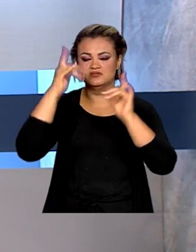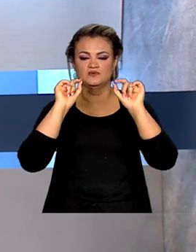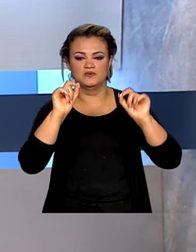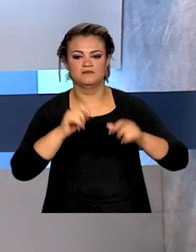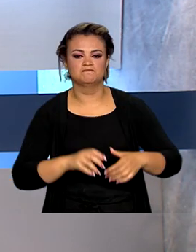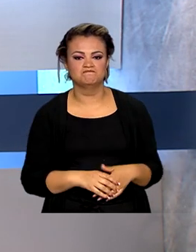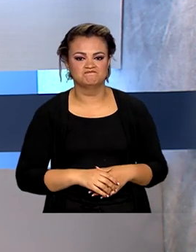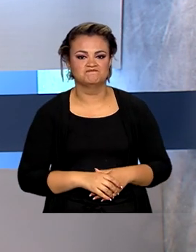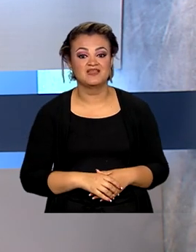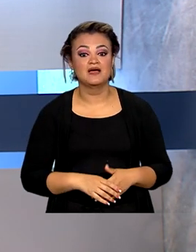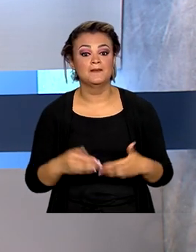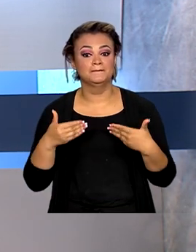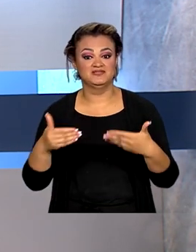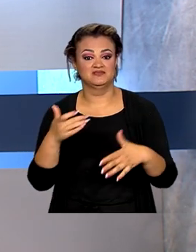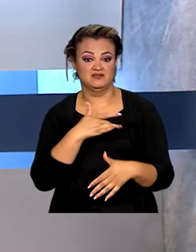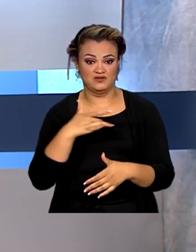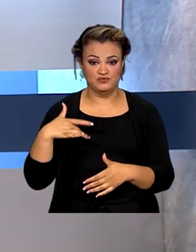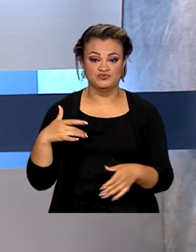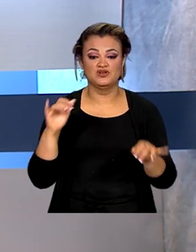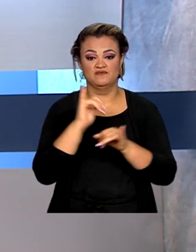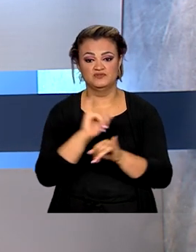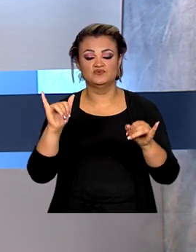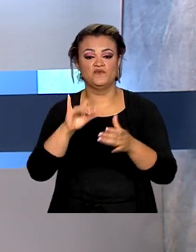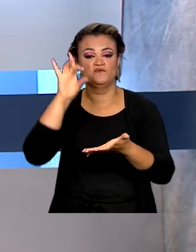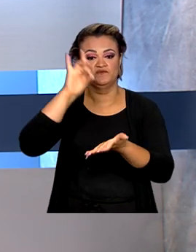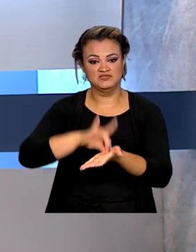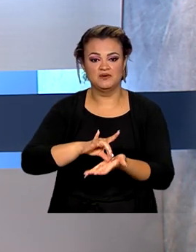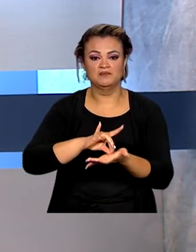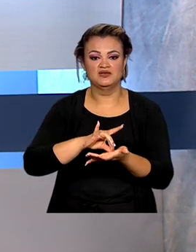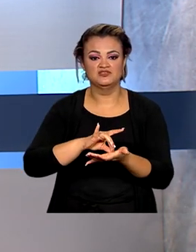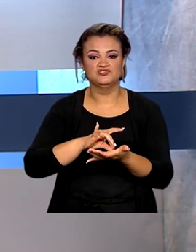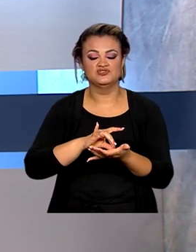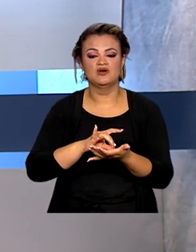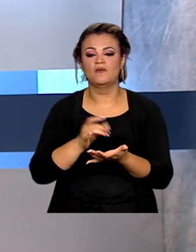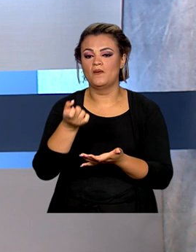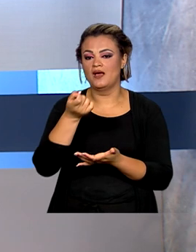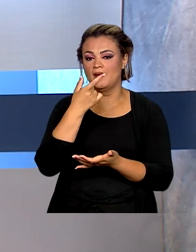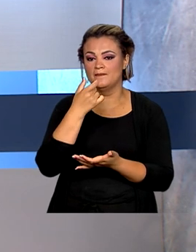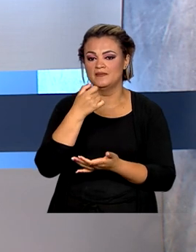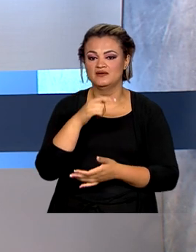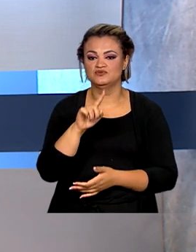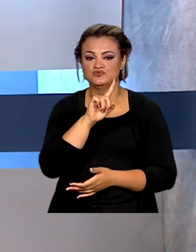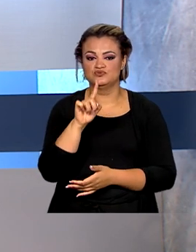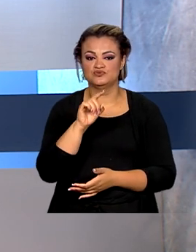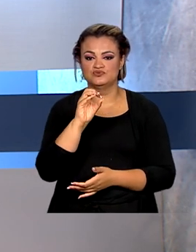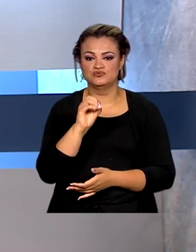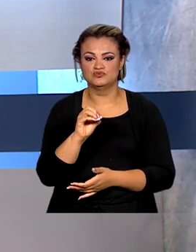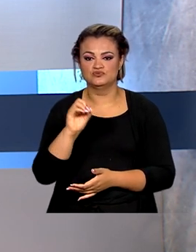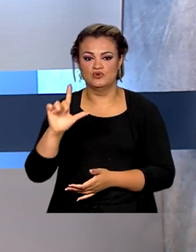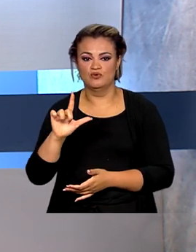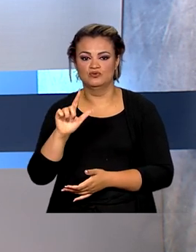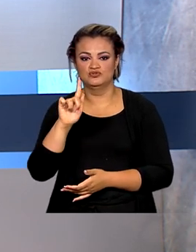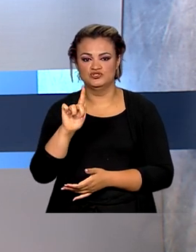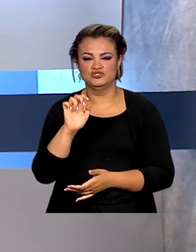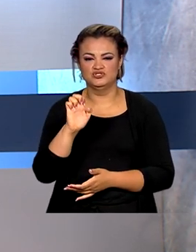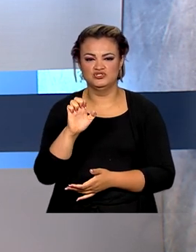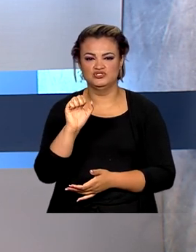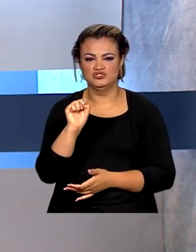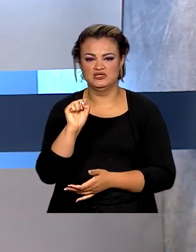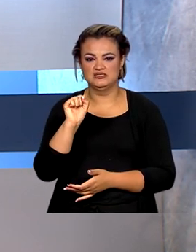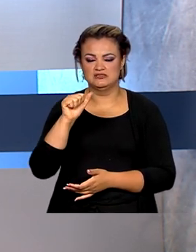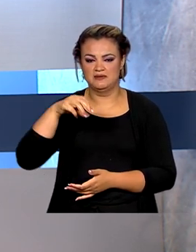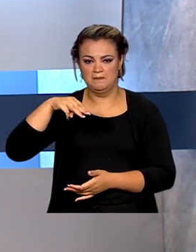no campo. O Ministério da Saúde anunciou oficialmente a incorporação do Zolgensma ao SUS. O medicamento